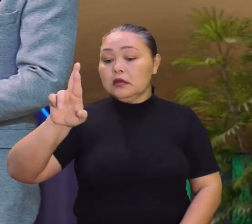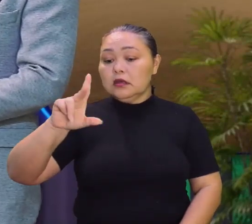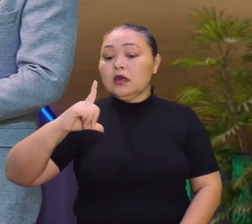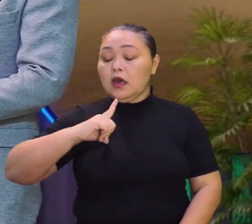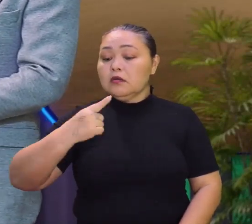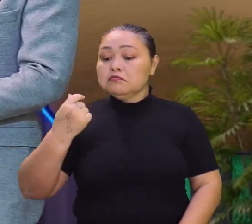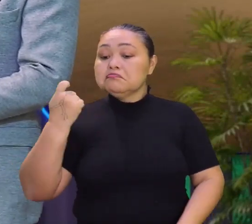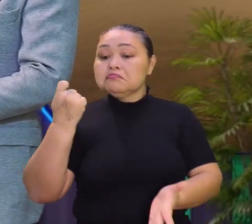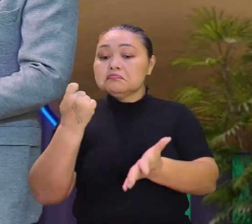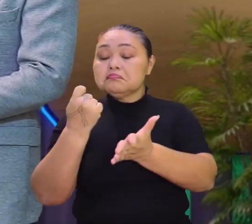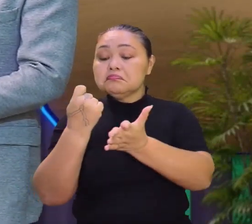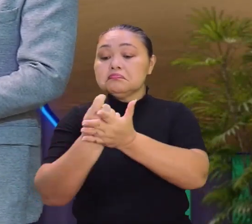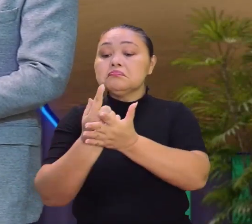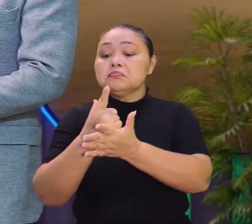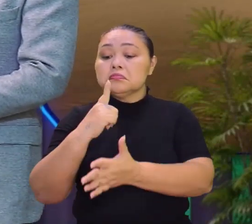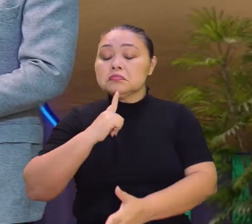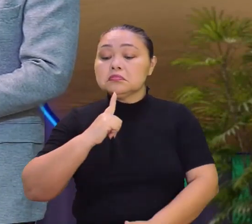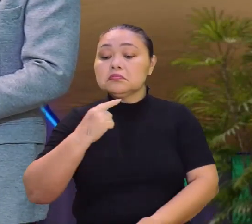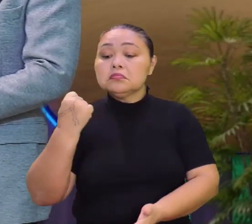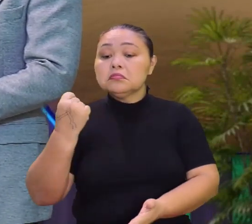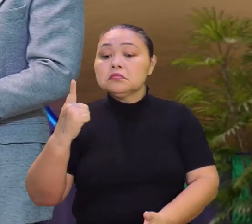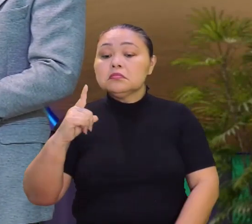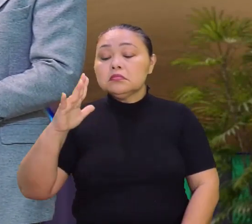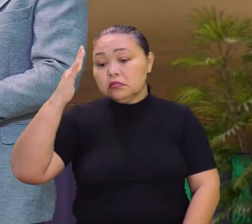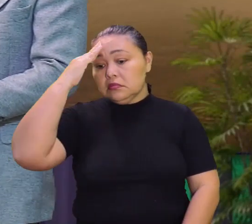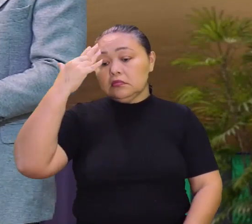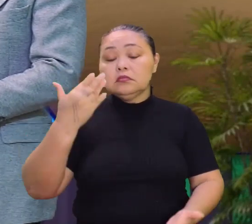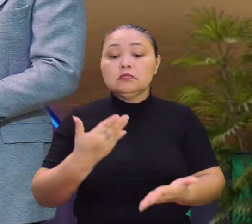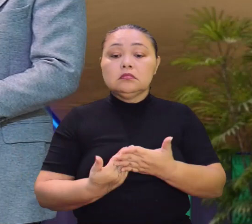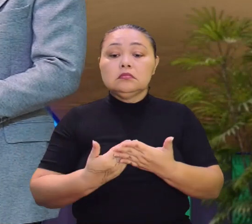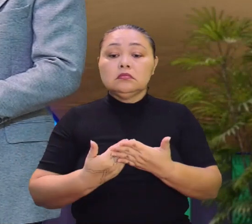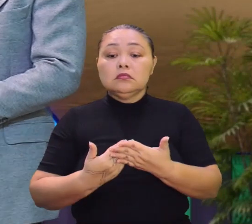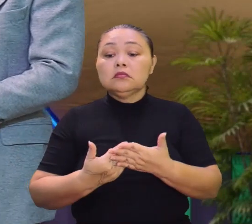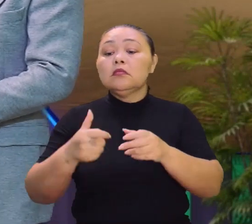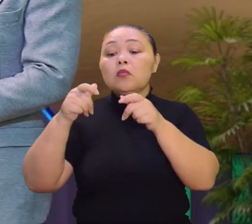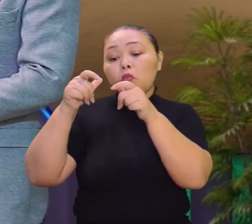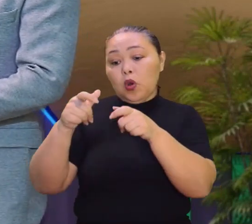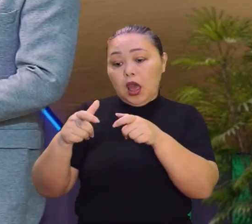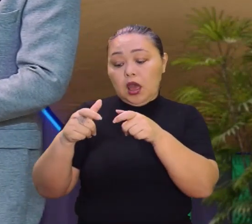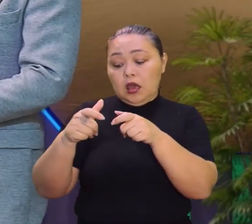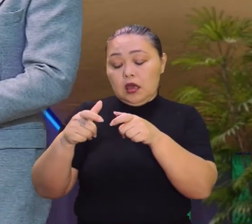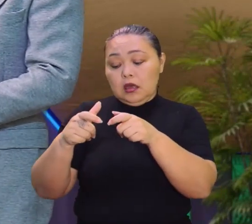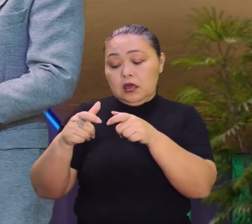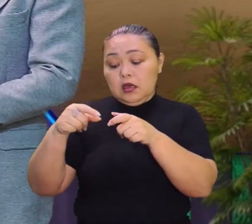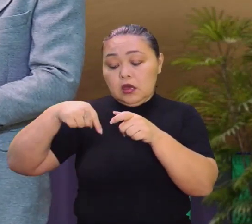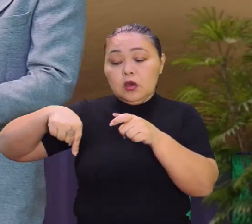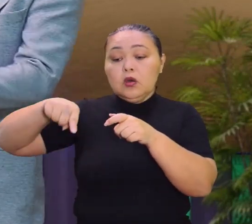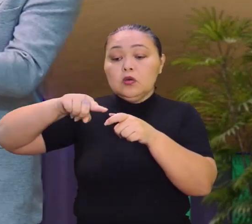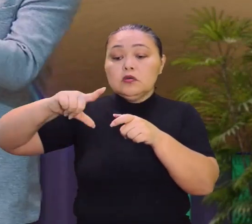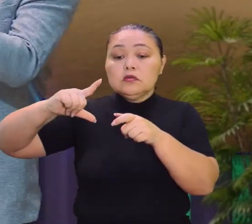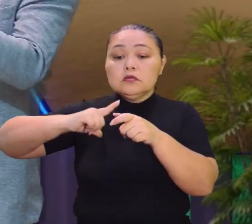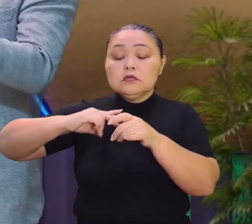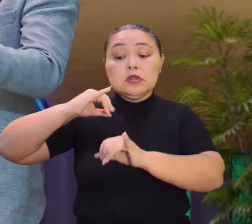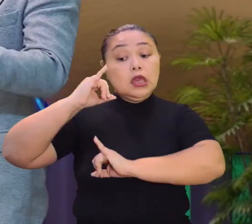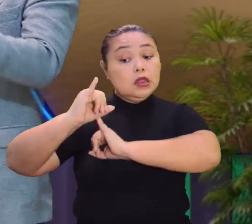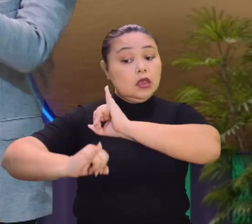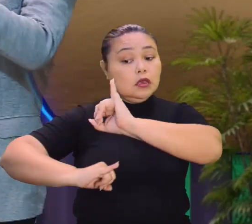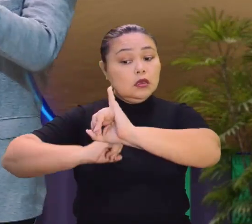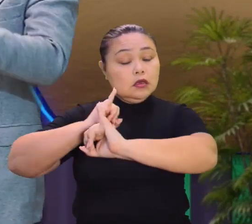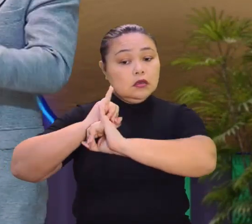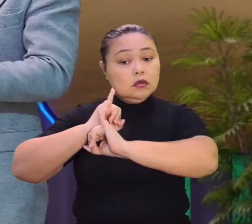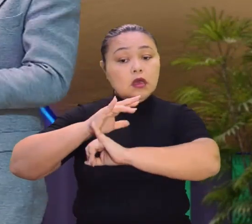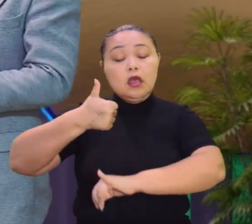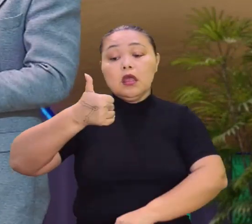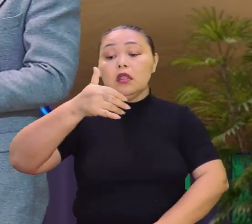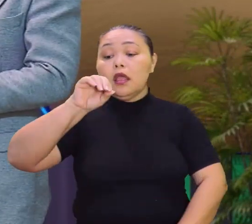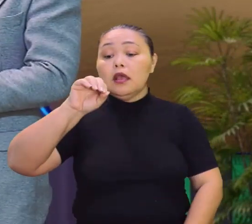Sério. Pois existe esse preço. Você acredita que pode ter um lugar onde ter internet é mais